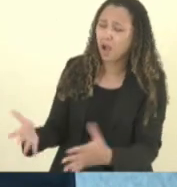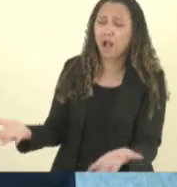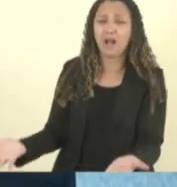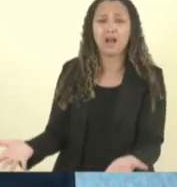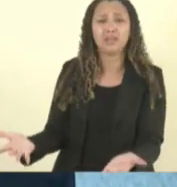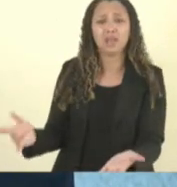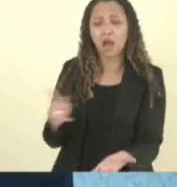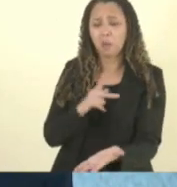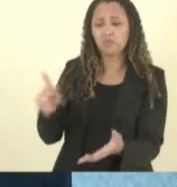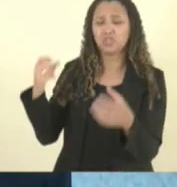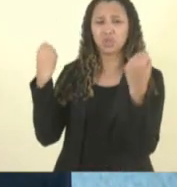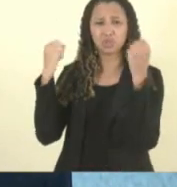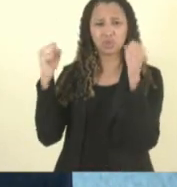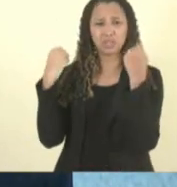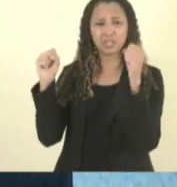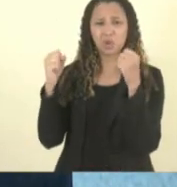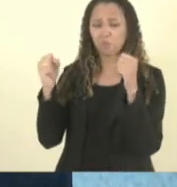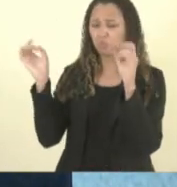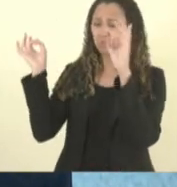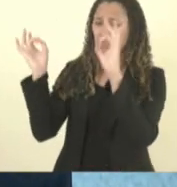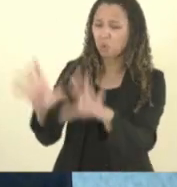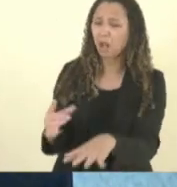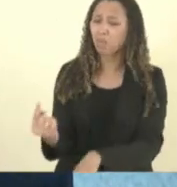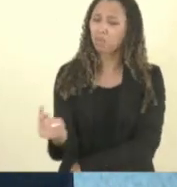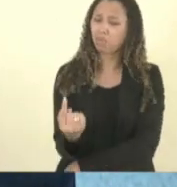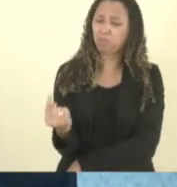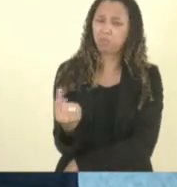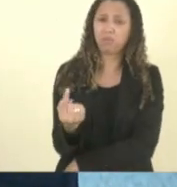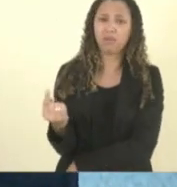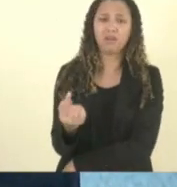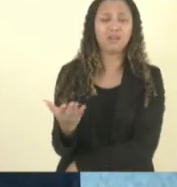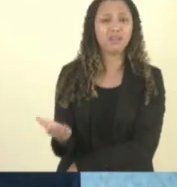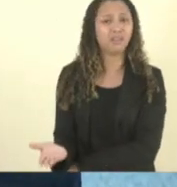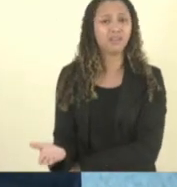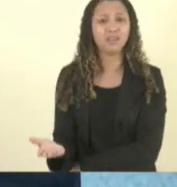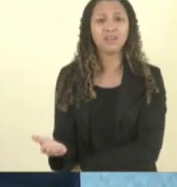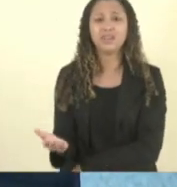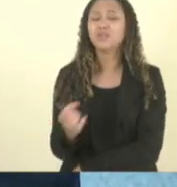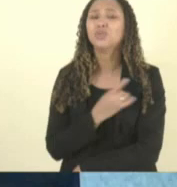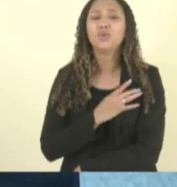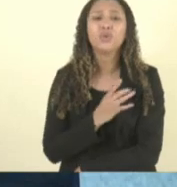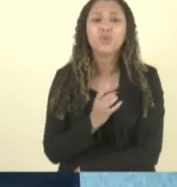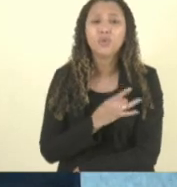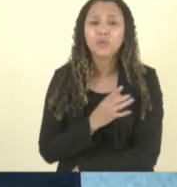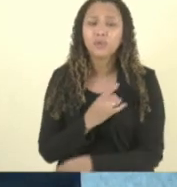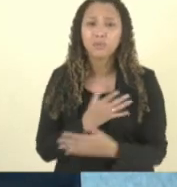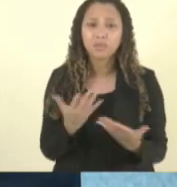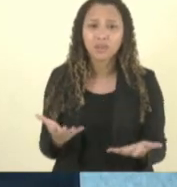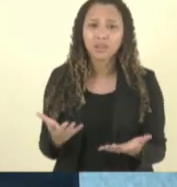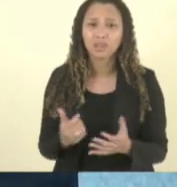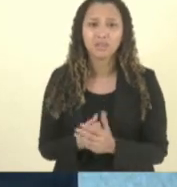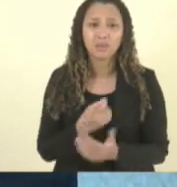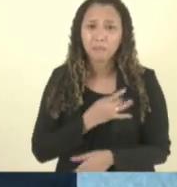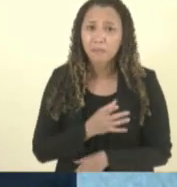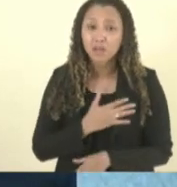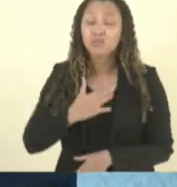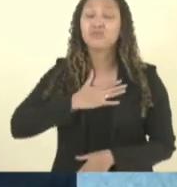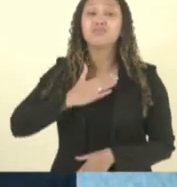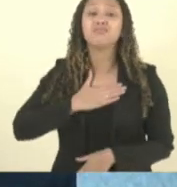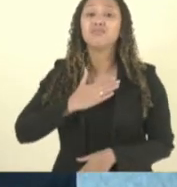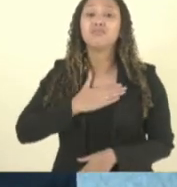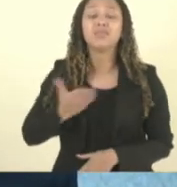educação física deixando ele jogado lá então eu tô com medo na verdade eu tô com medo até de mim